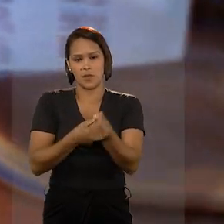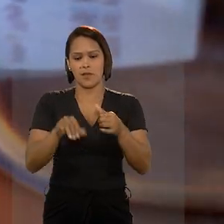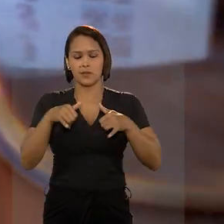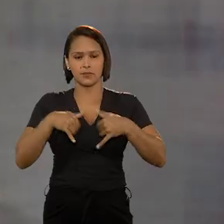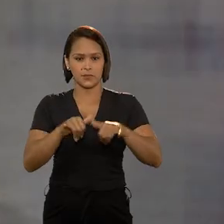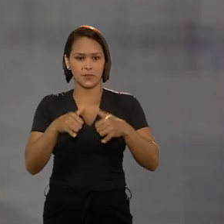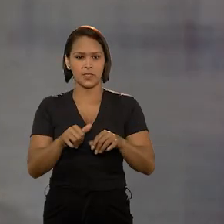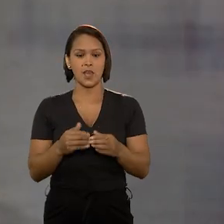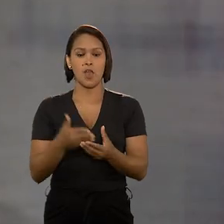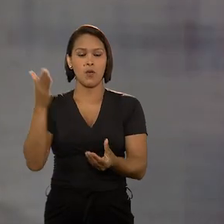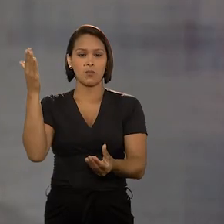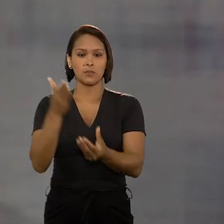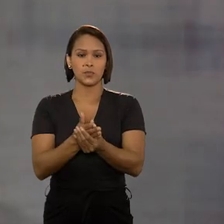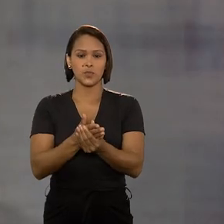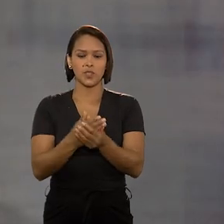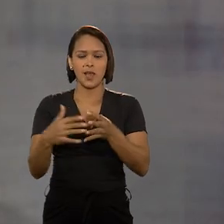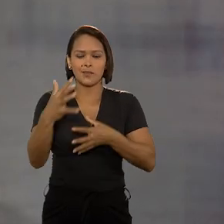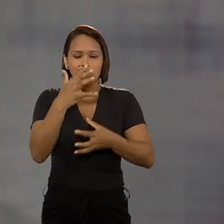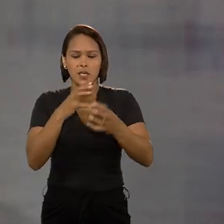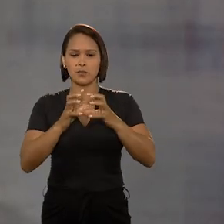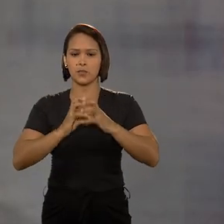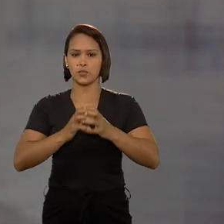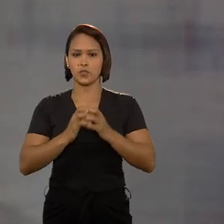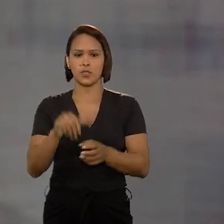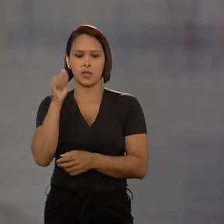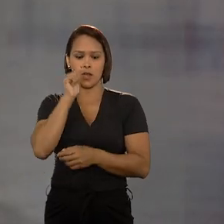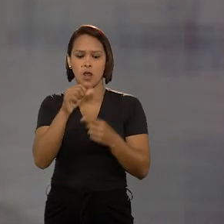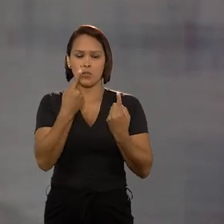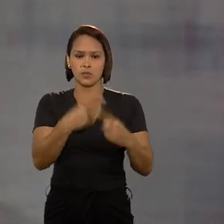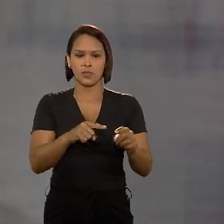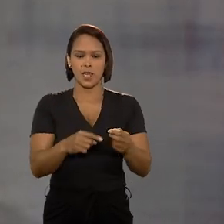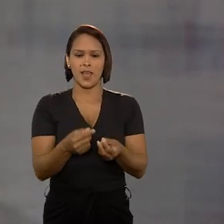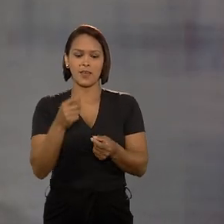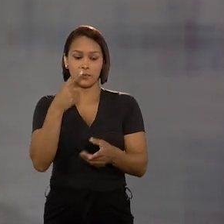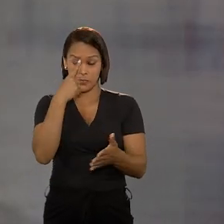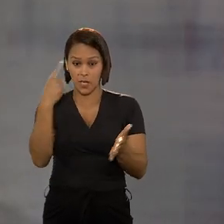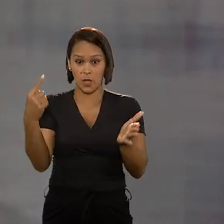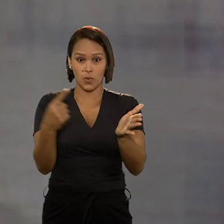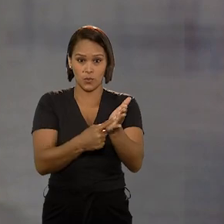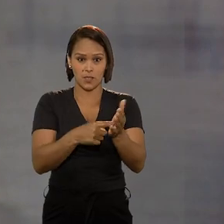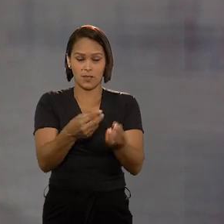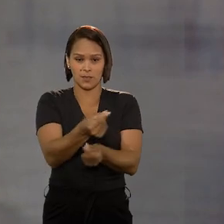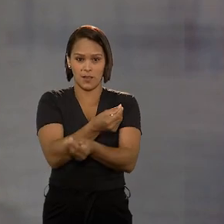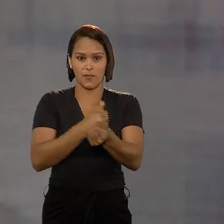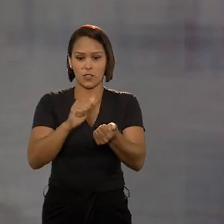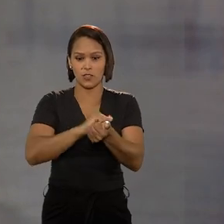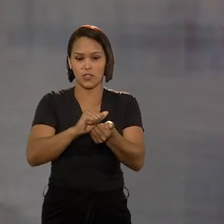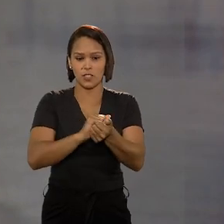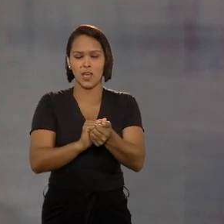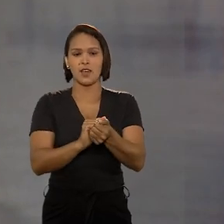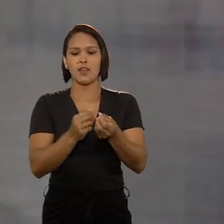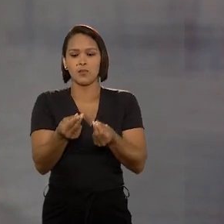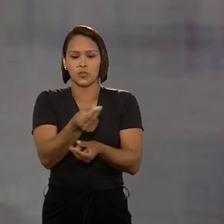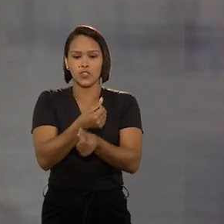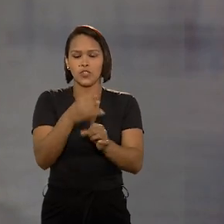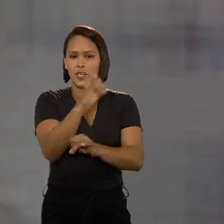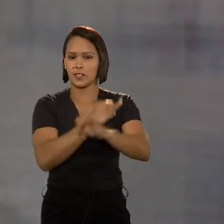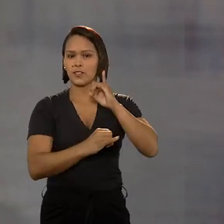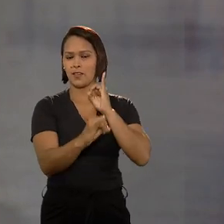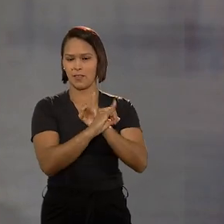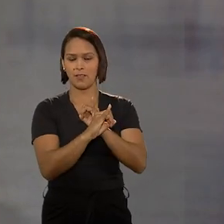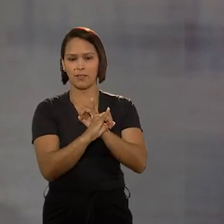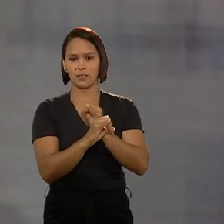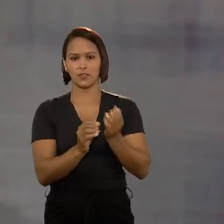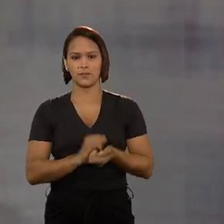capitais. O processo que gerou a discussão era contra uma mulher acusada de lavagem de dinheiro por meio do mercado de criptomoedas,